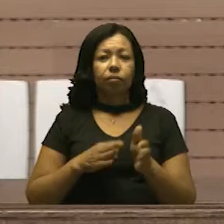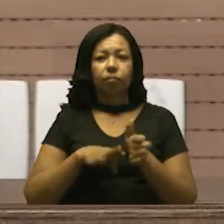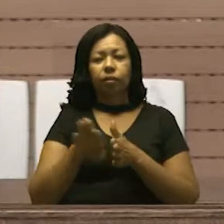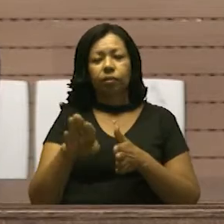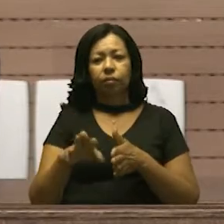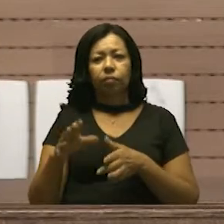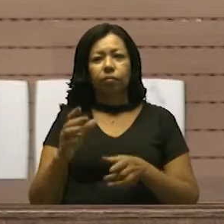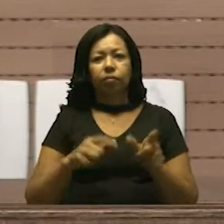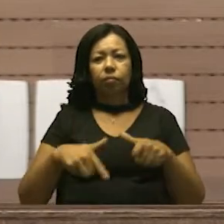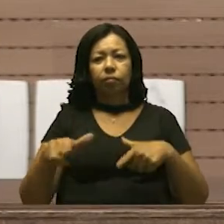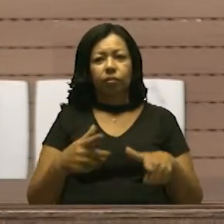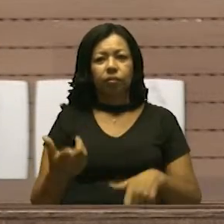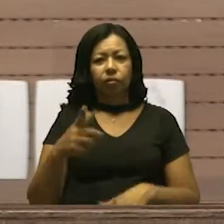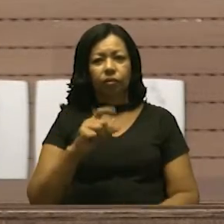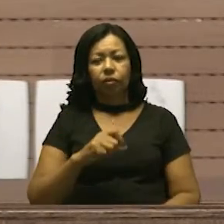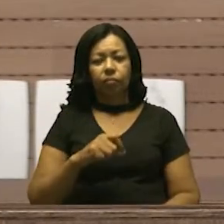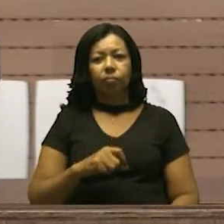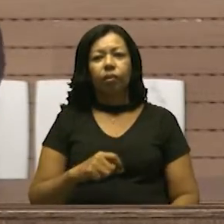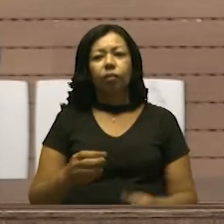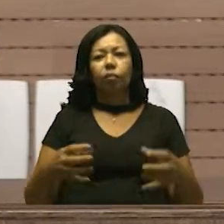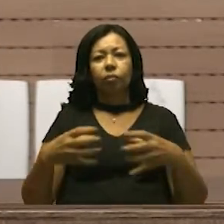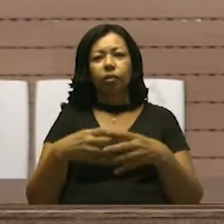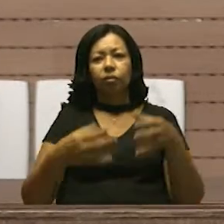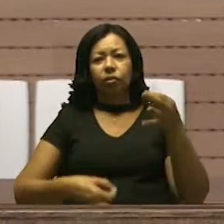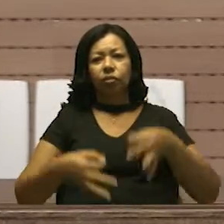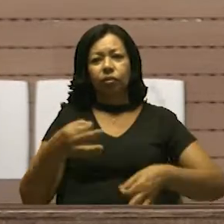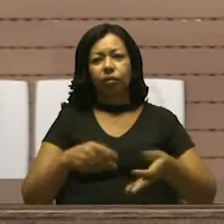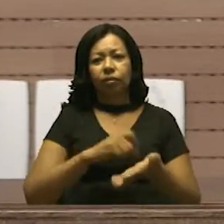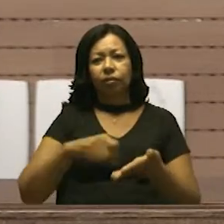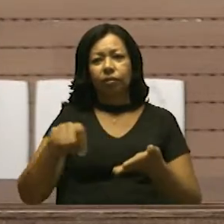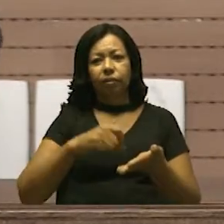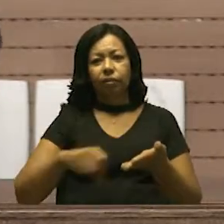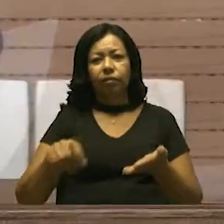propositura exerada pela Comissão de Justiça e Redação.